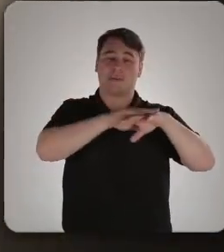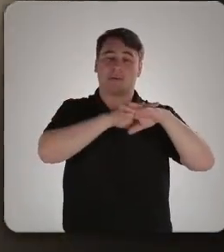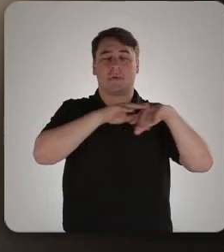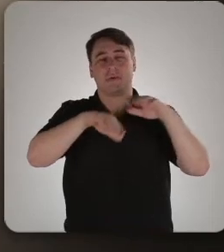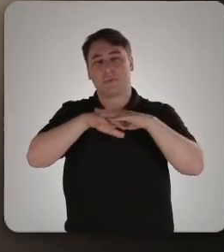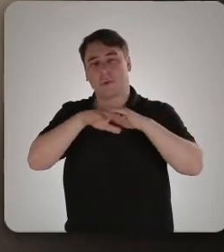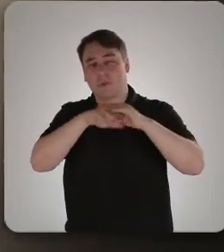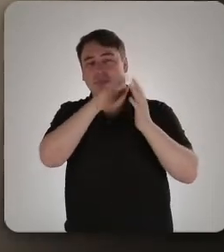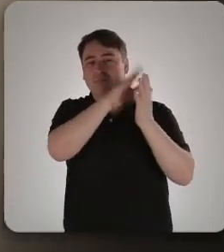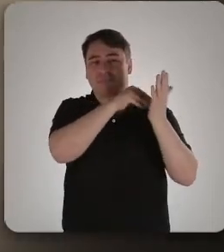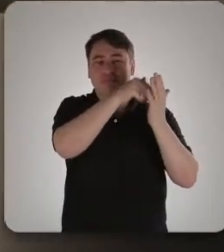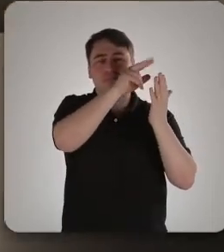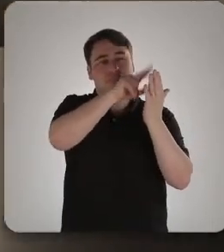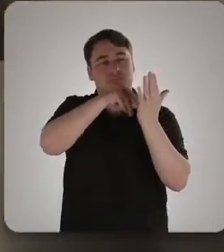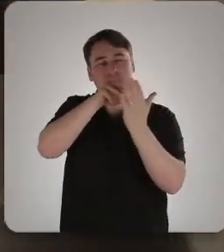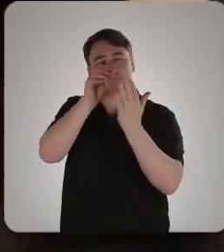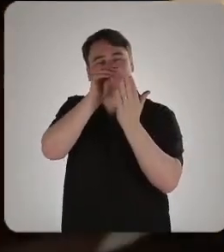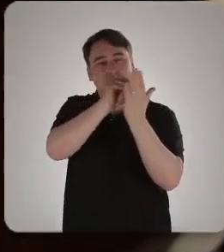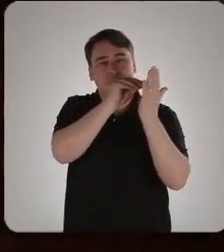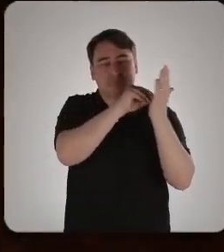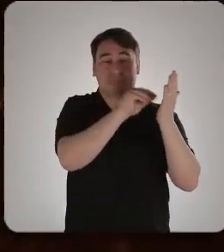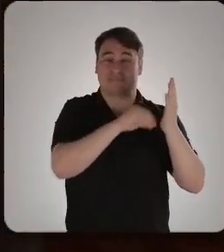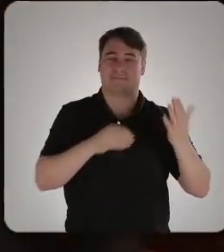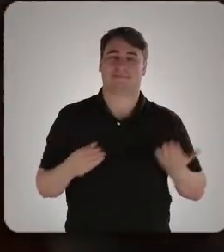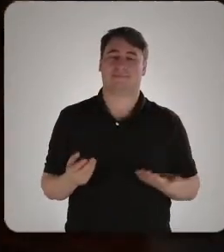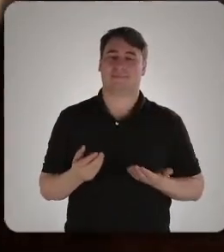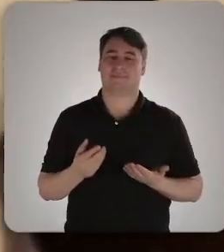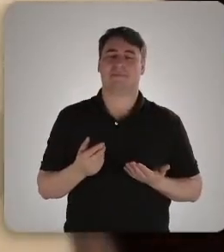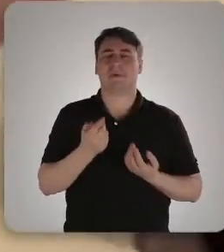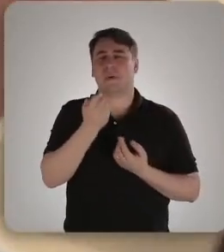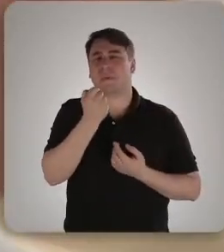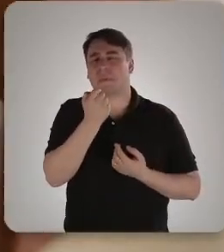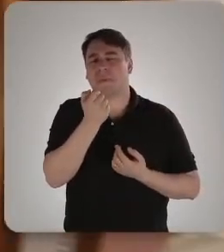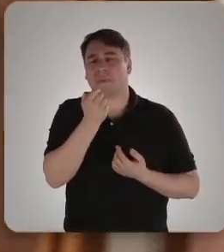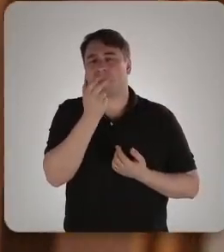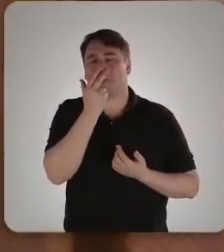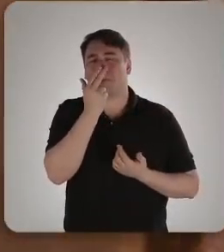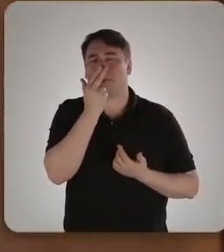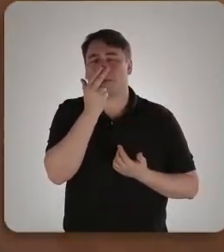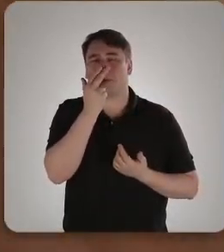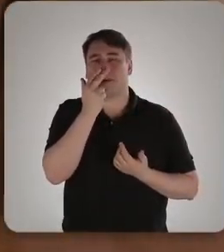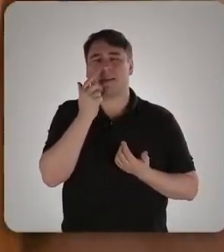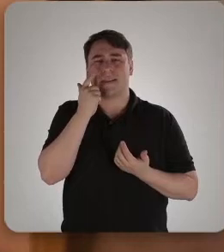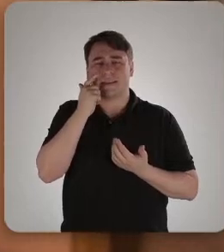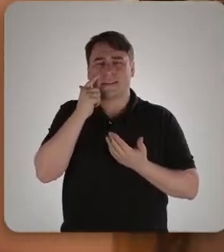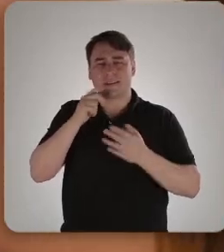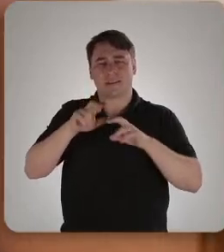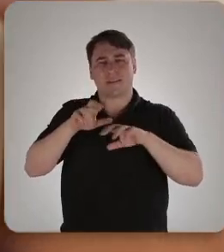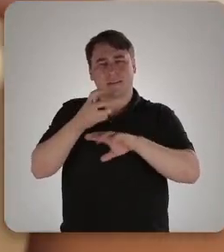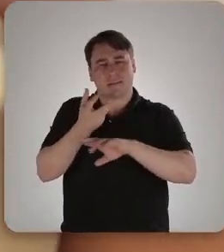mãos do artista enxergaram. É quase como sentar o pé no fogão, tomar um